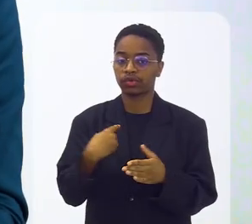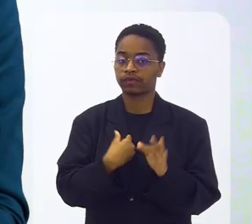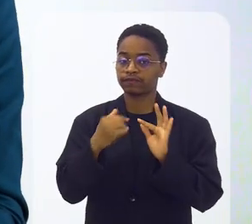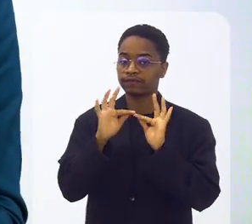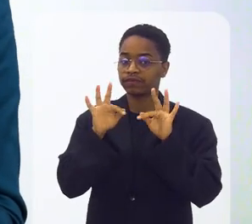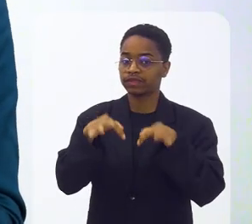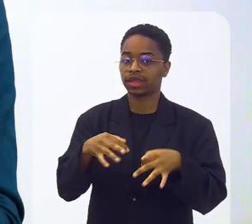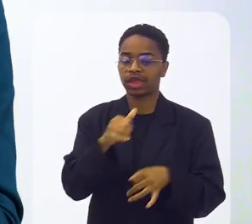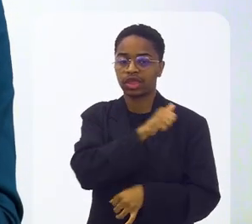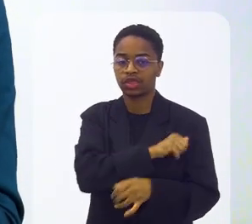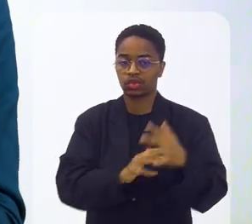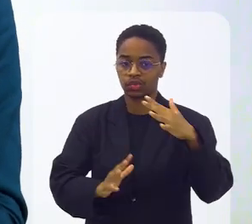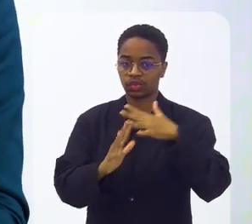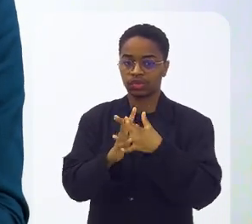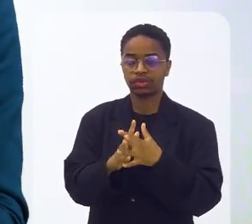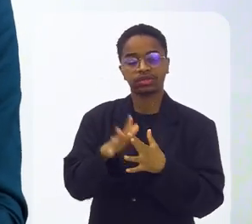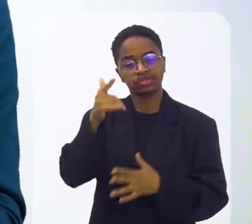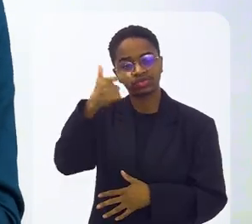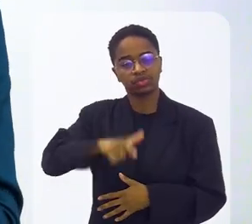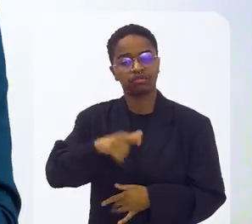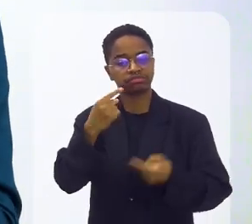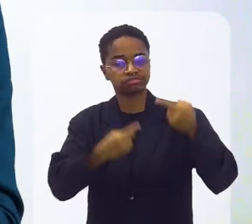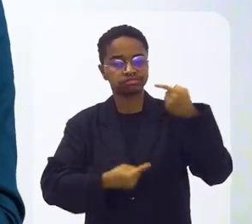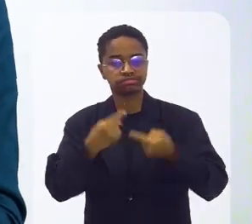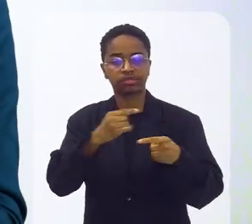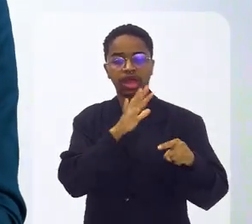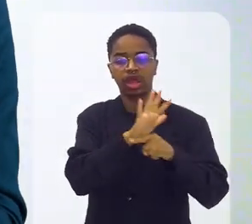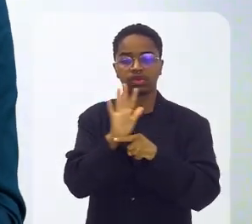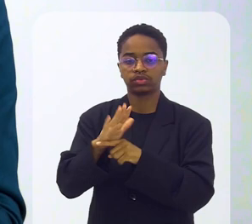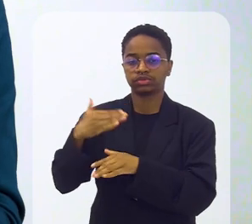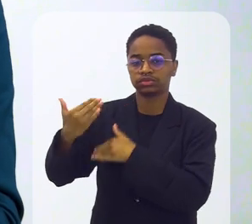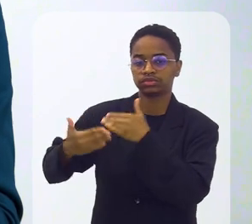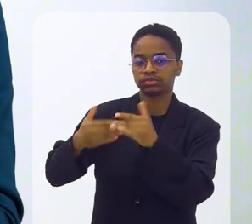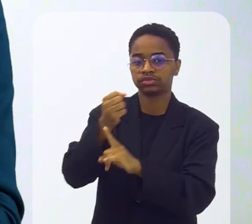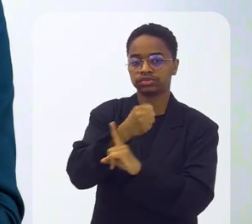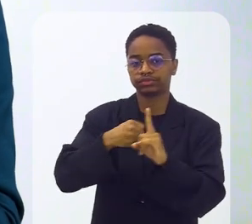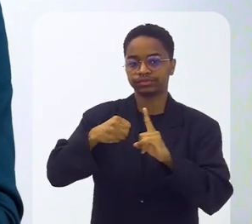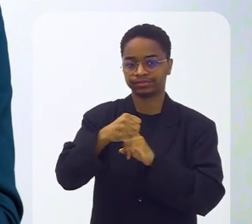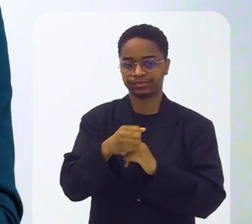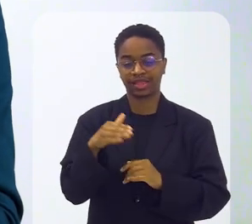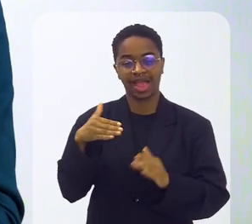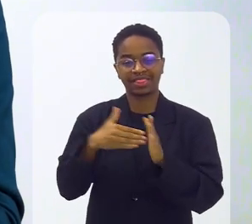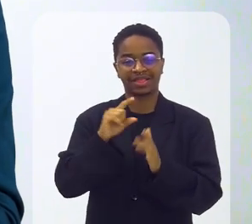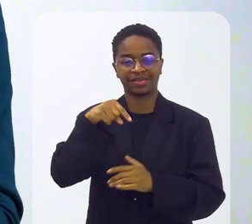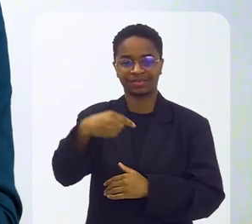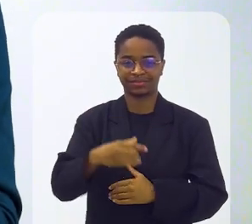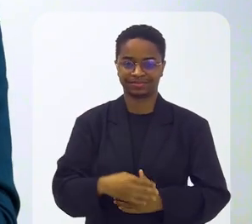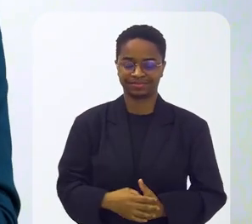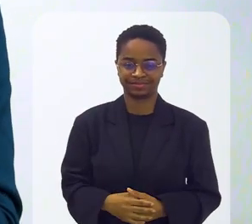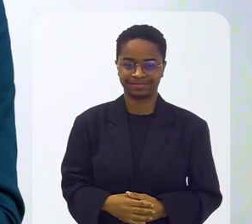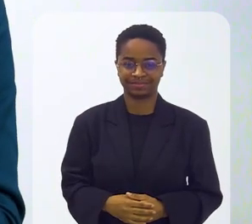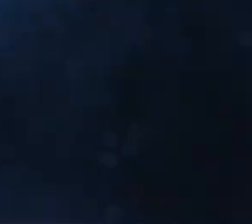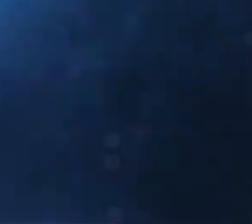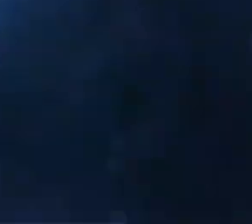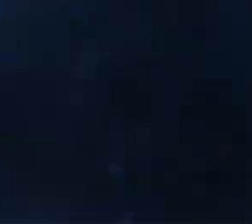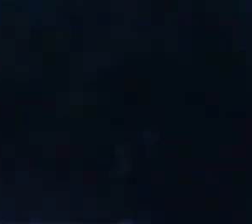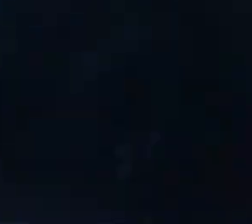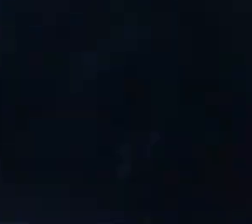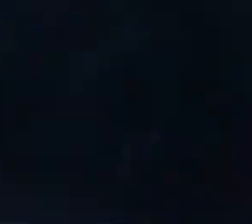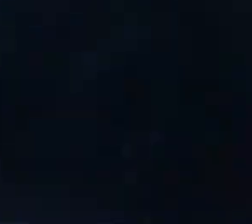assim vamos fechando o nosso programa Rio Sem Fronteiras, com mais um debate que contribui para o desenvolvimento da nossa sociedade. Até a próxima.